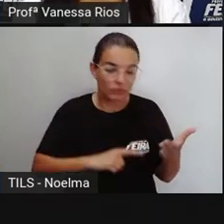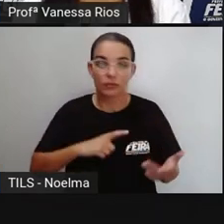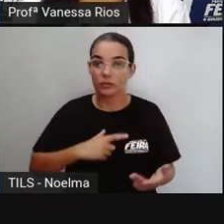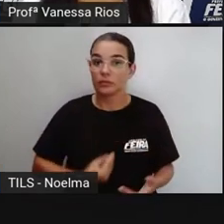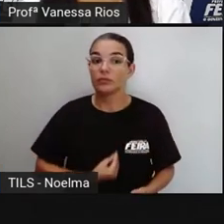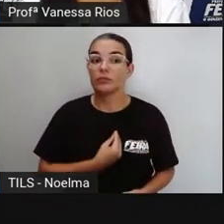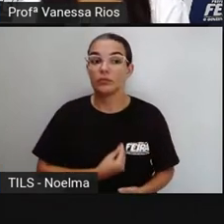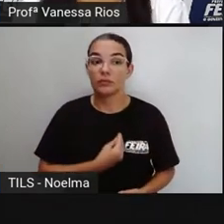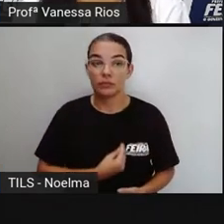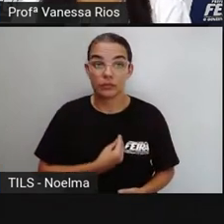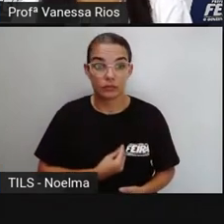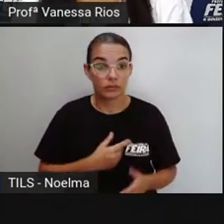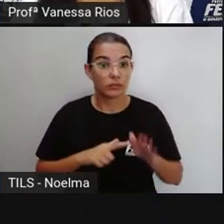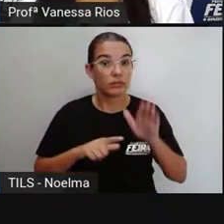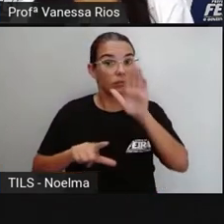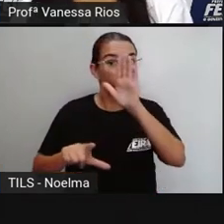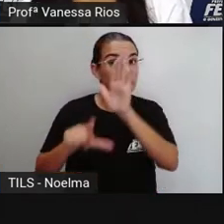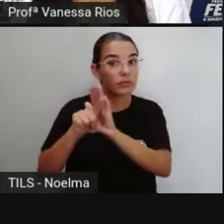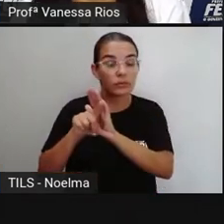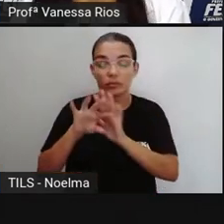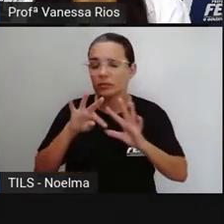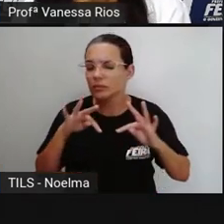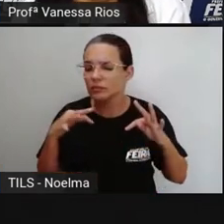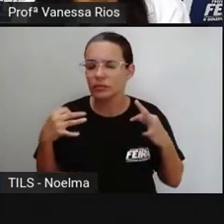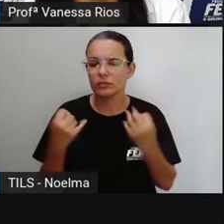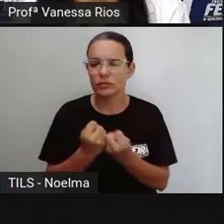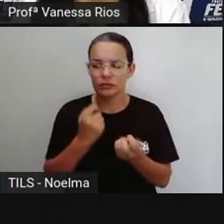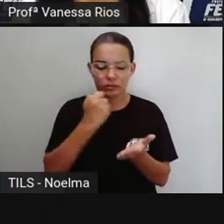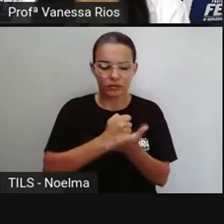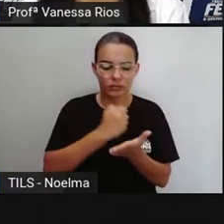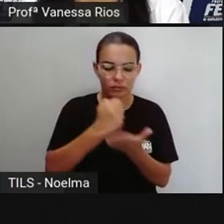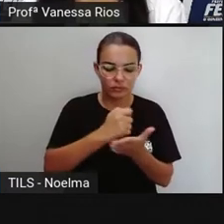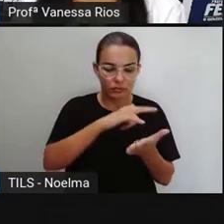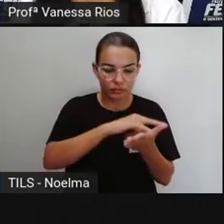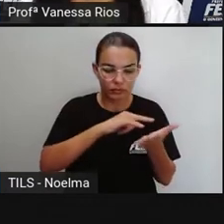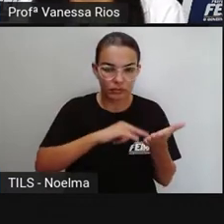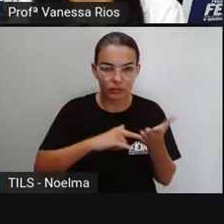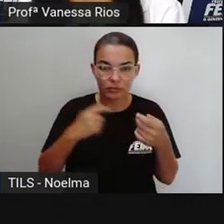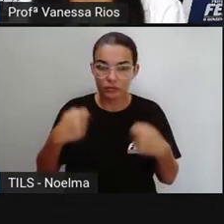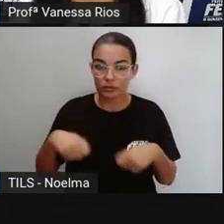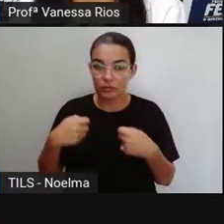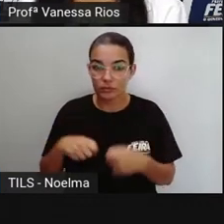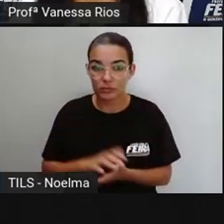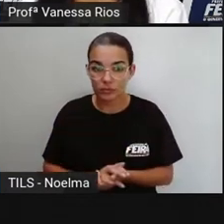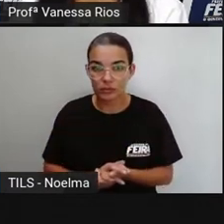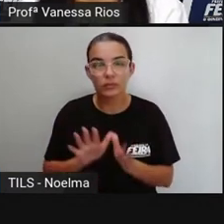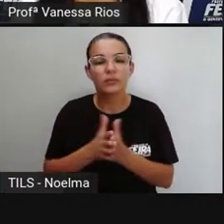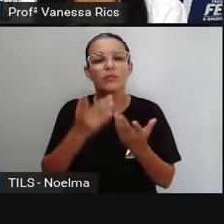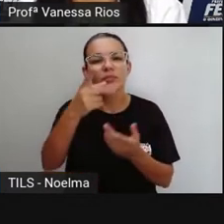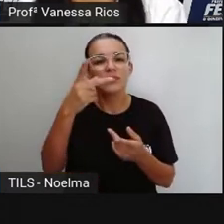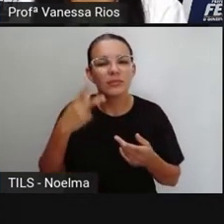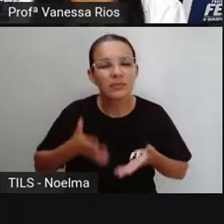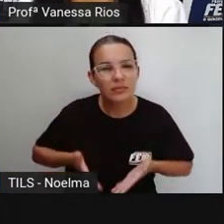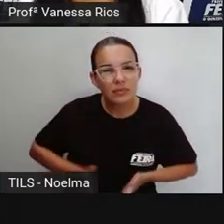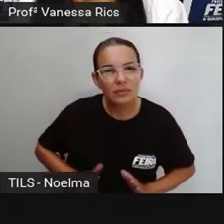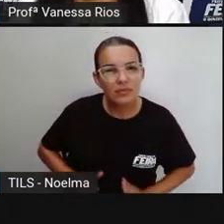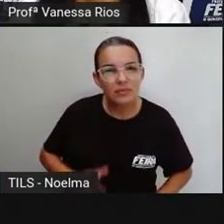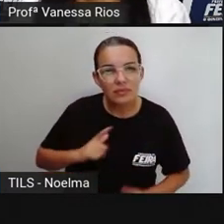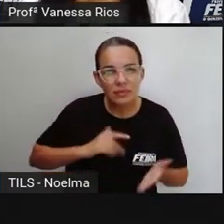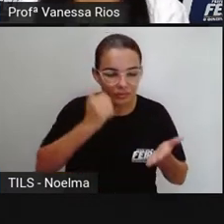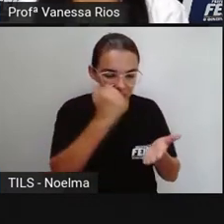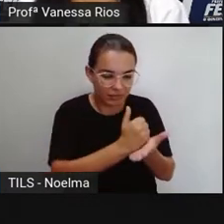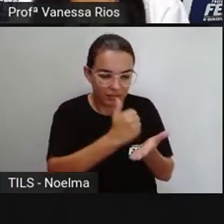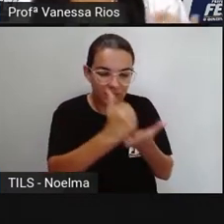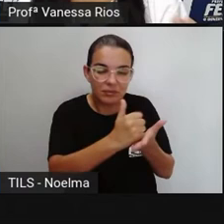lei com todos os documentos necessários, né? Você, quando nasce aí, a sua mãe não faz a sua certidão de